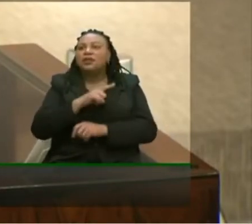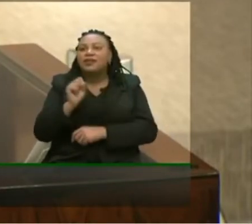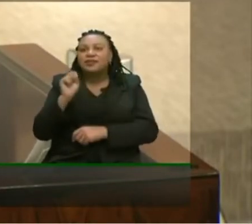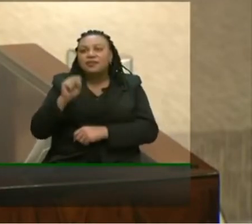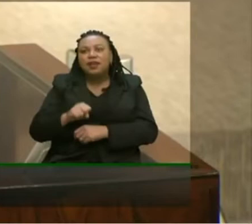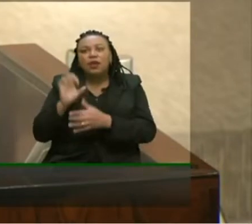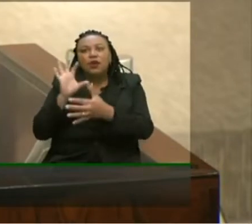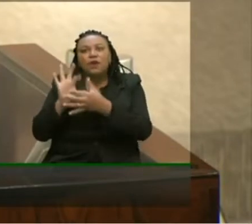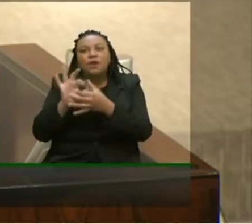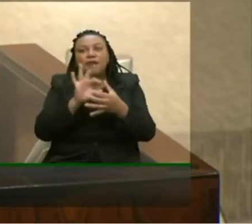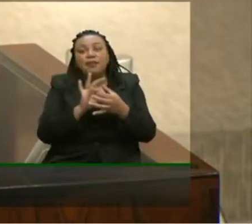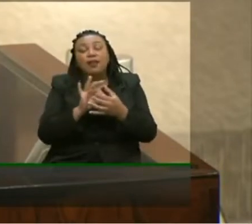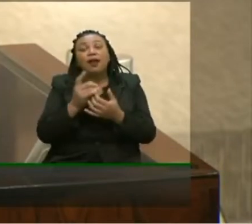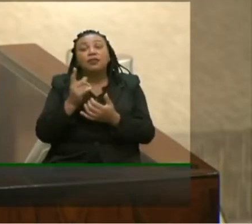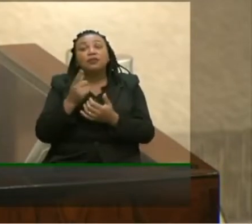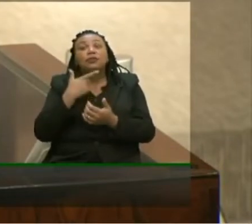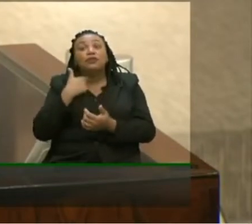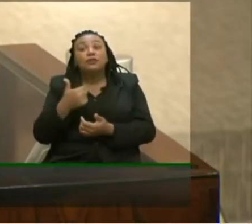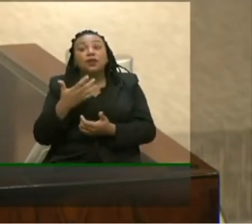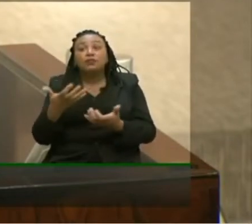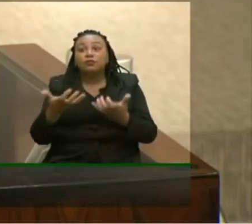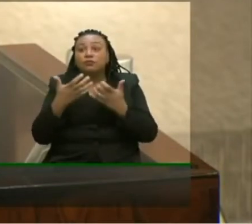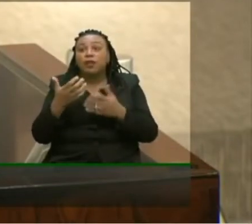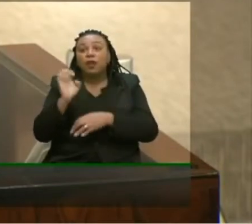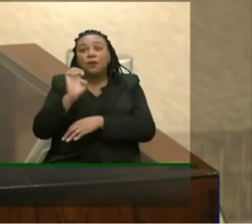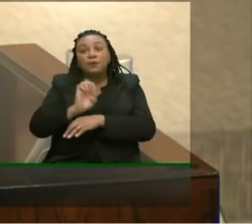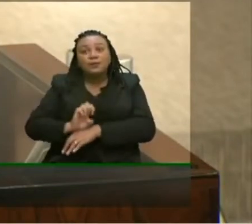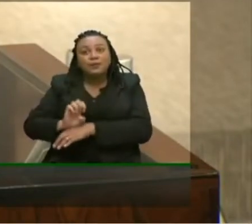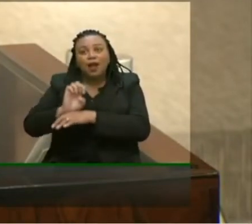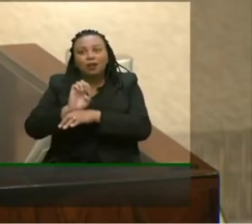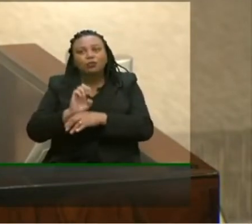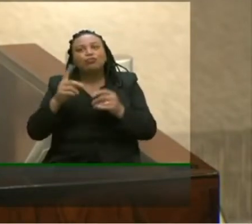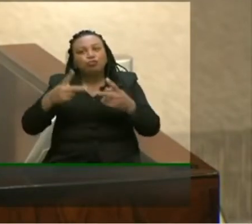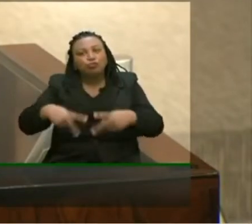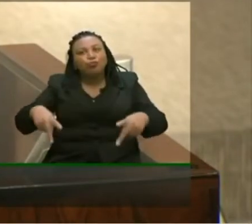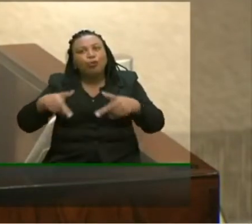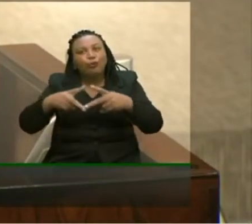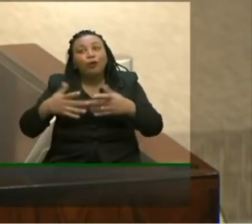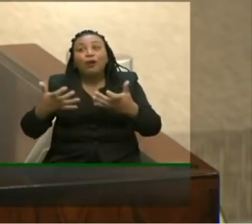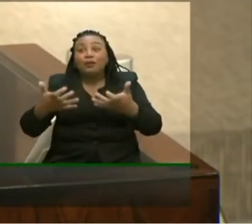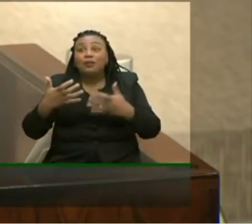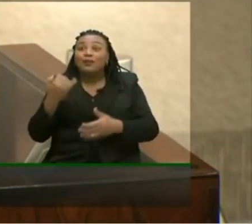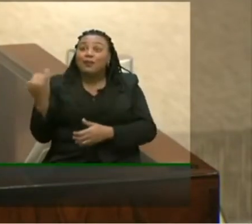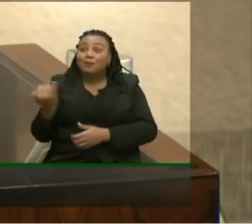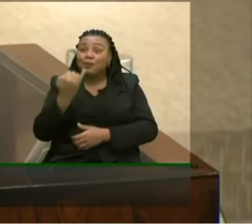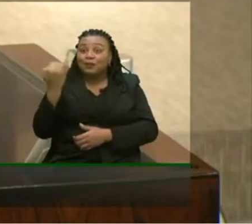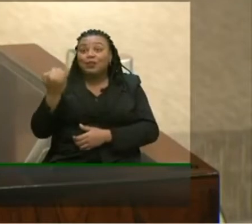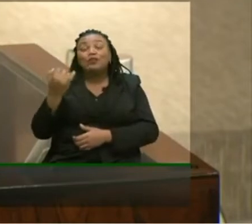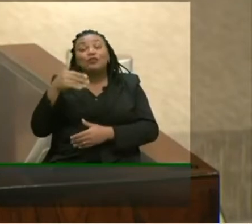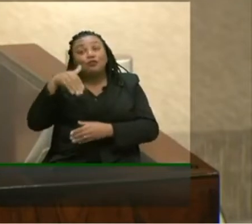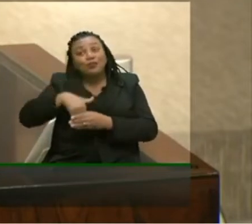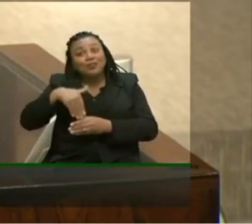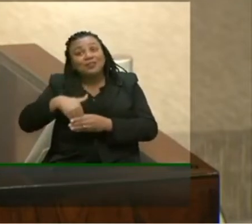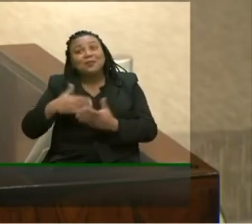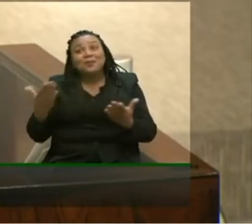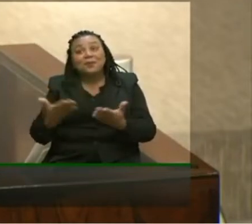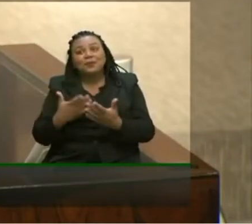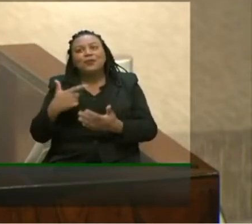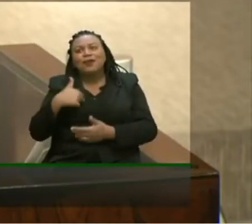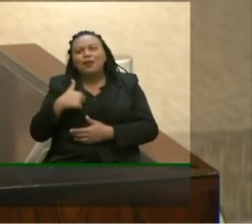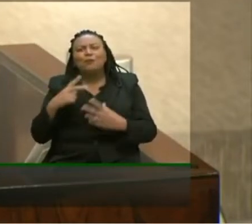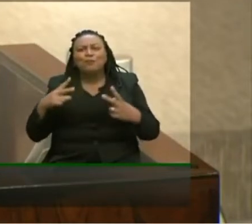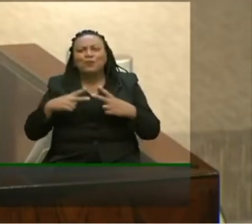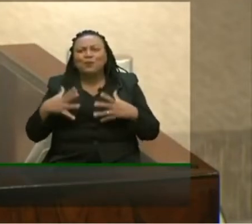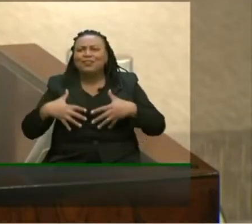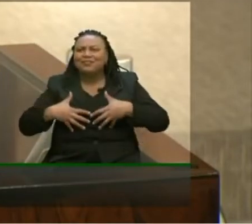sim conectada com os desígnios do nosso Estado, com os desejos do povo. Então é importantíssima essa votação e eu fico